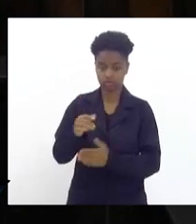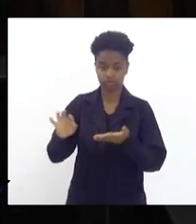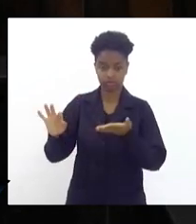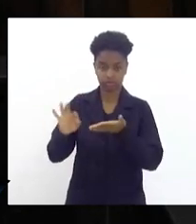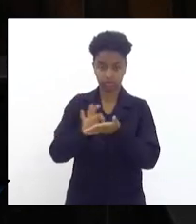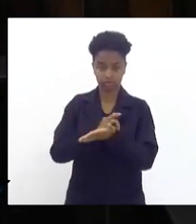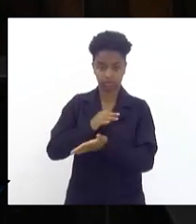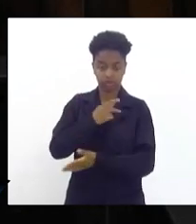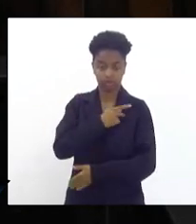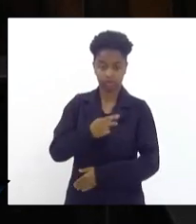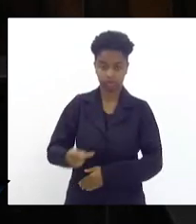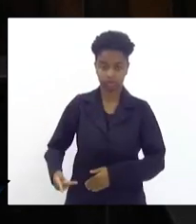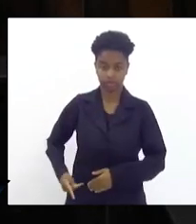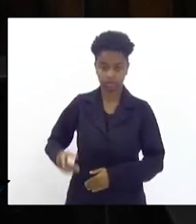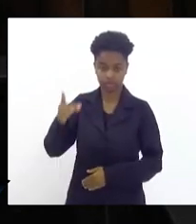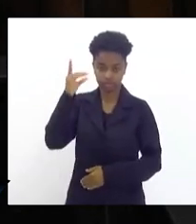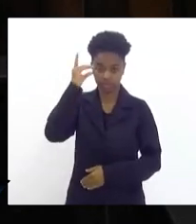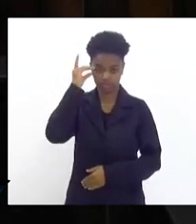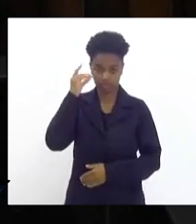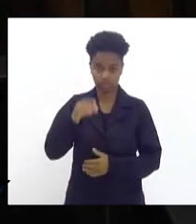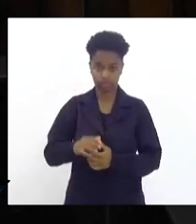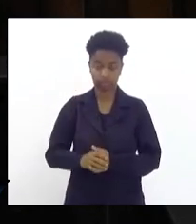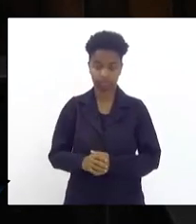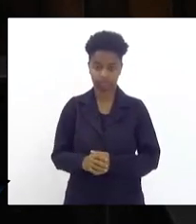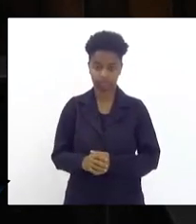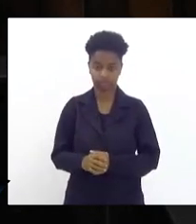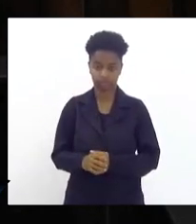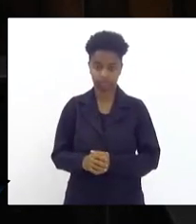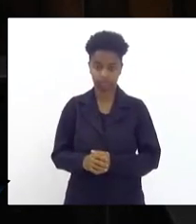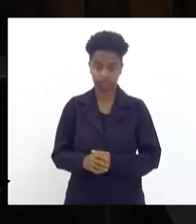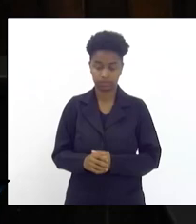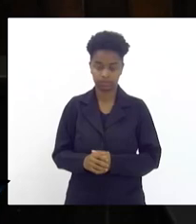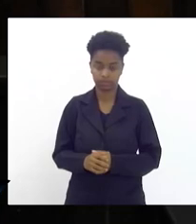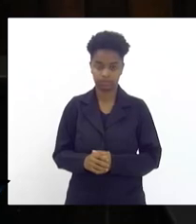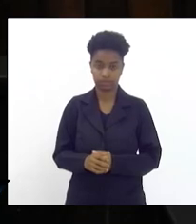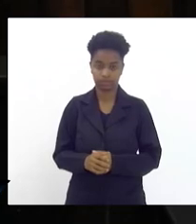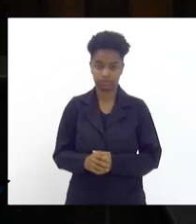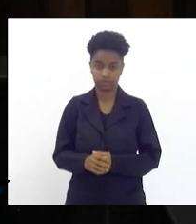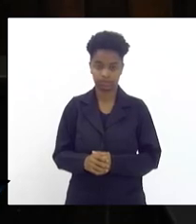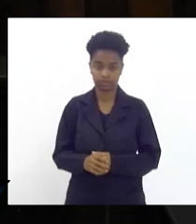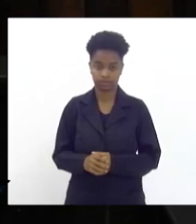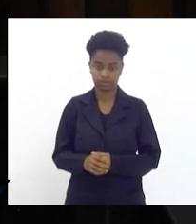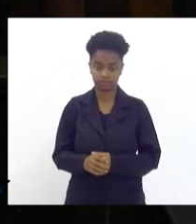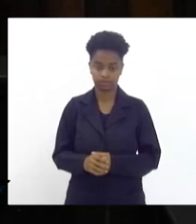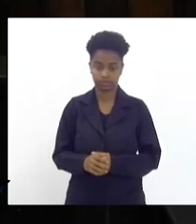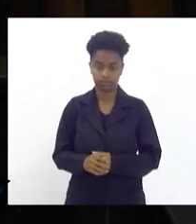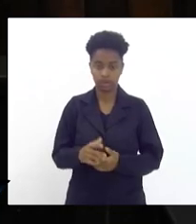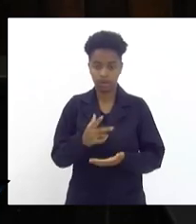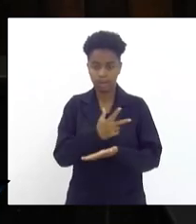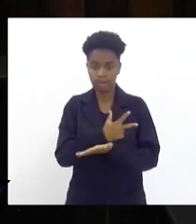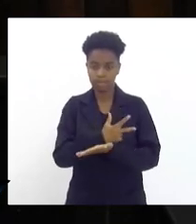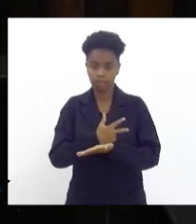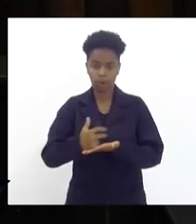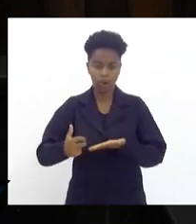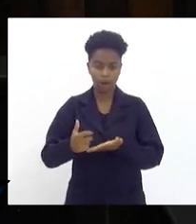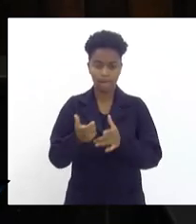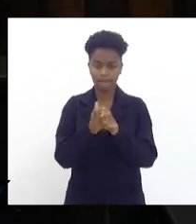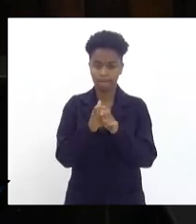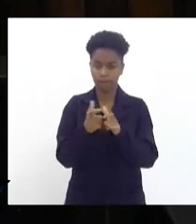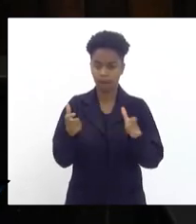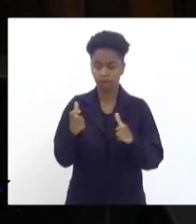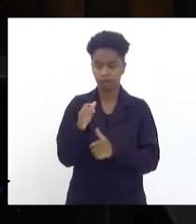Dilma, usurpou grande parcela dos royalties e